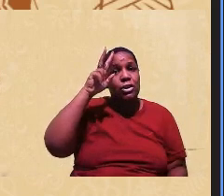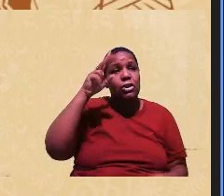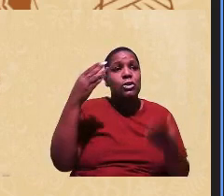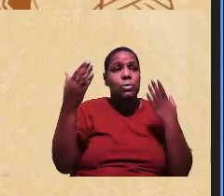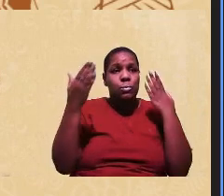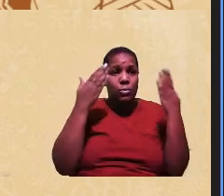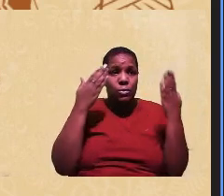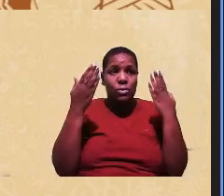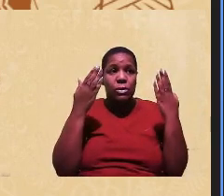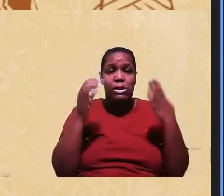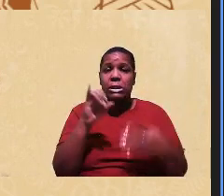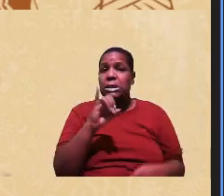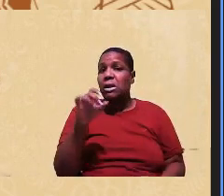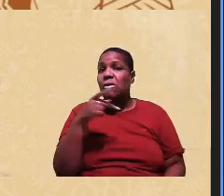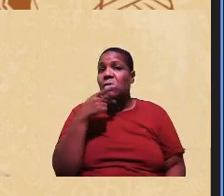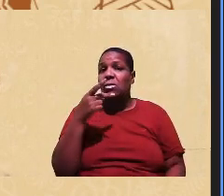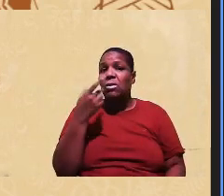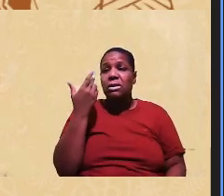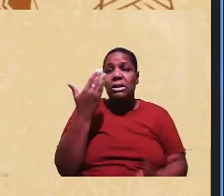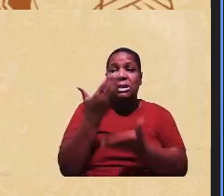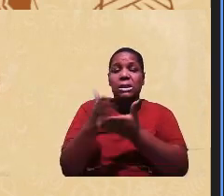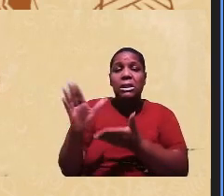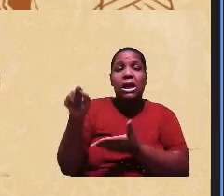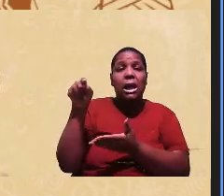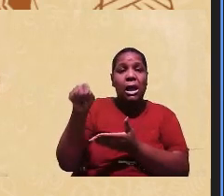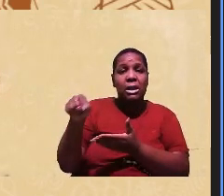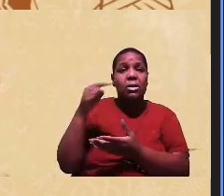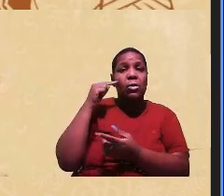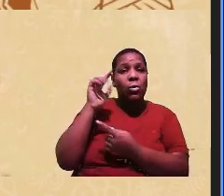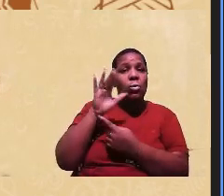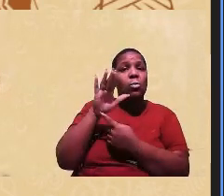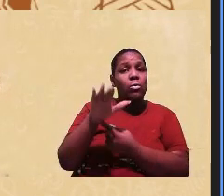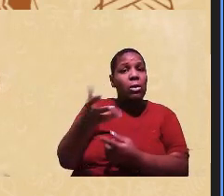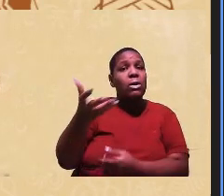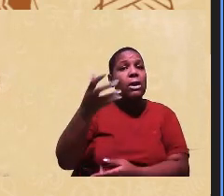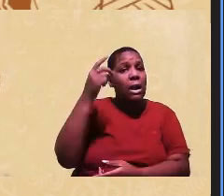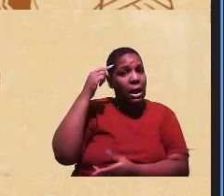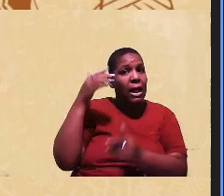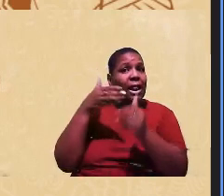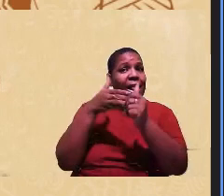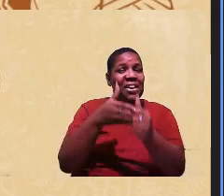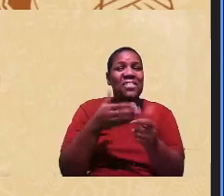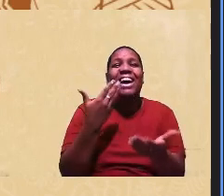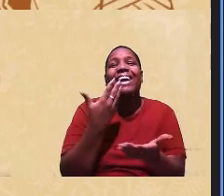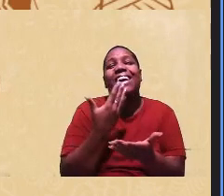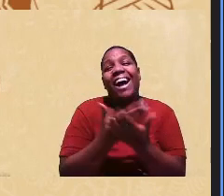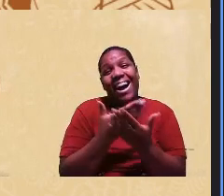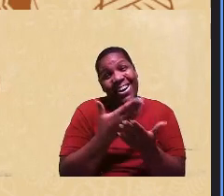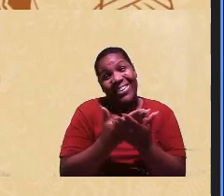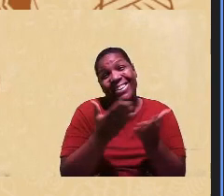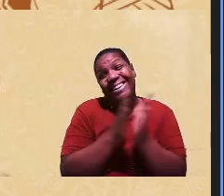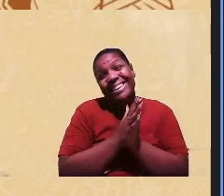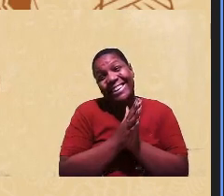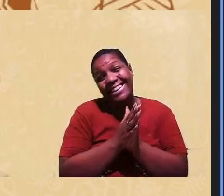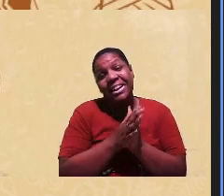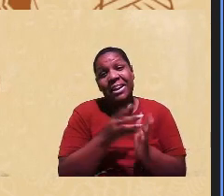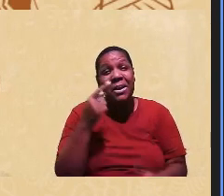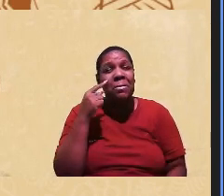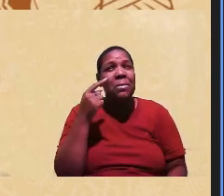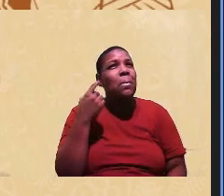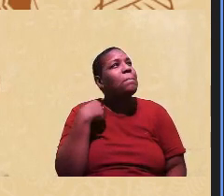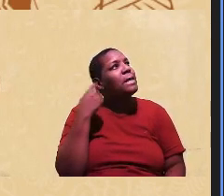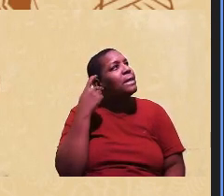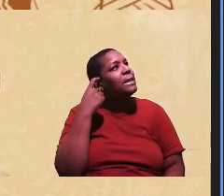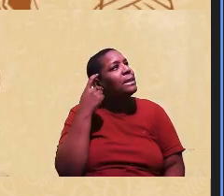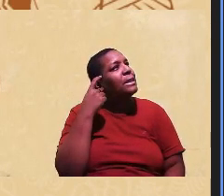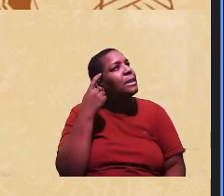sem falar desse descaso apontado por você eu queria até te levar nessa aula mas eu fiquei pensando assim